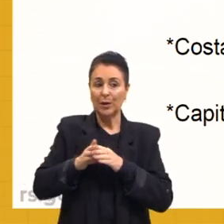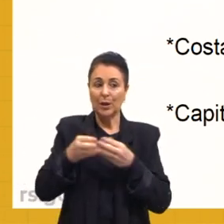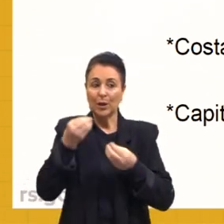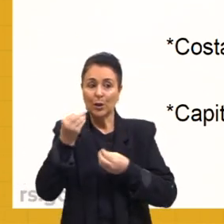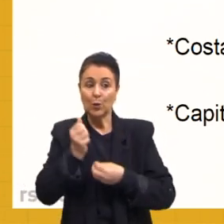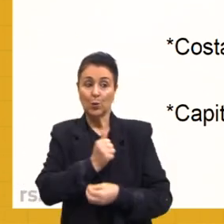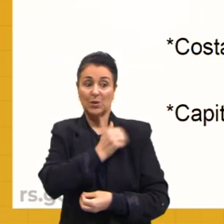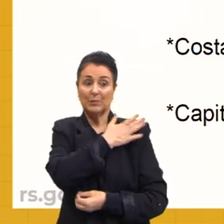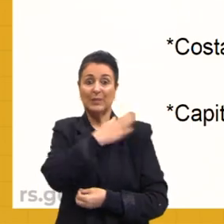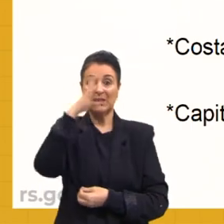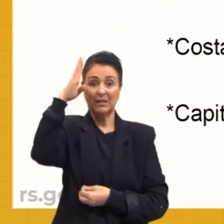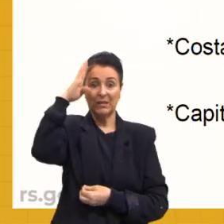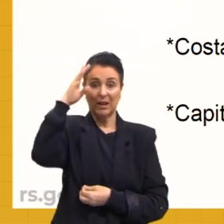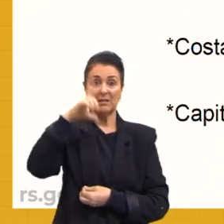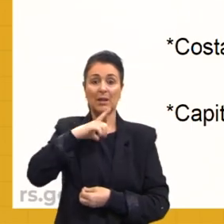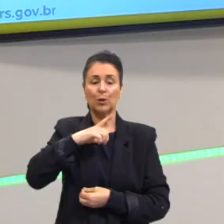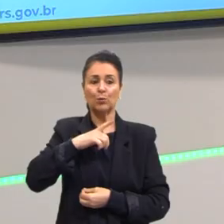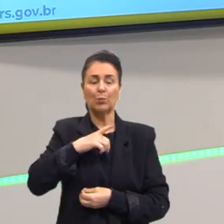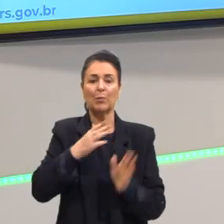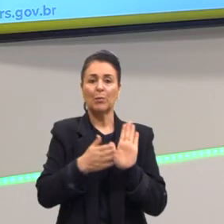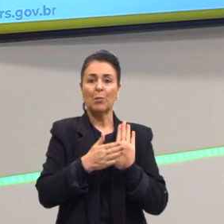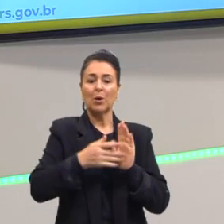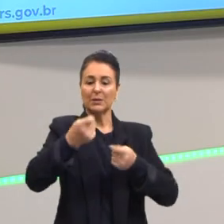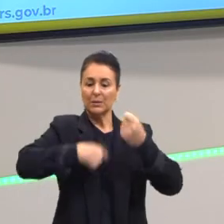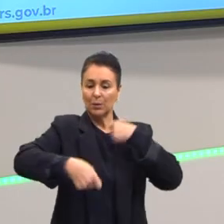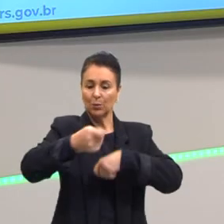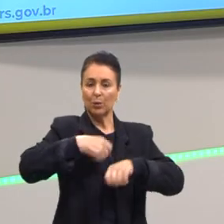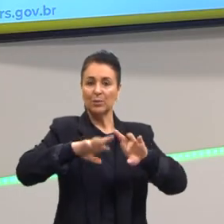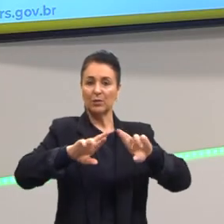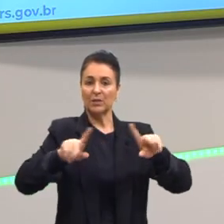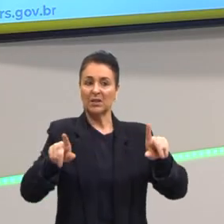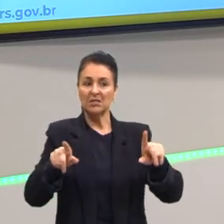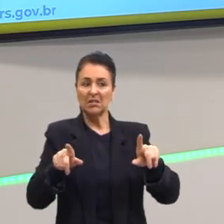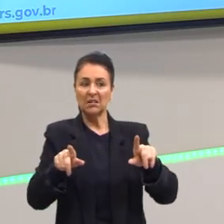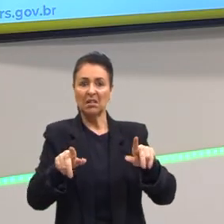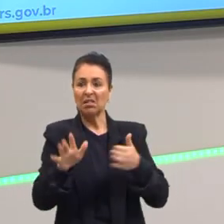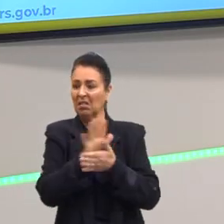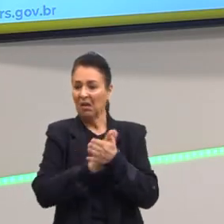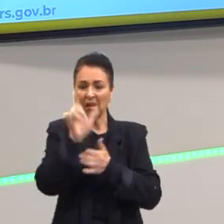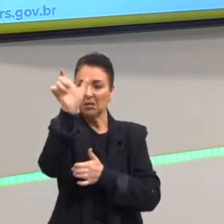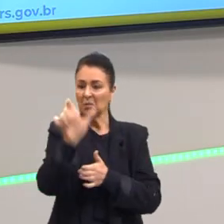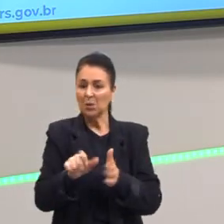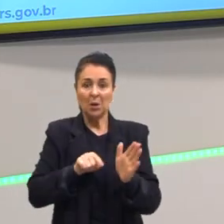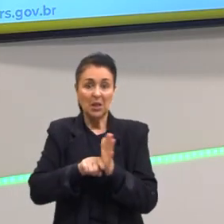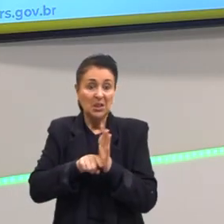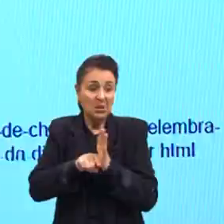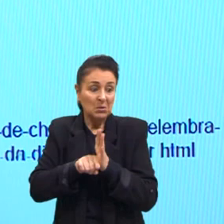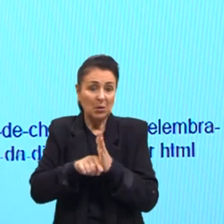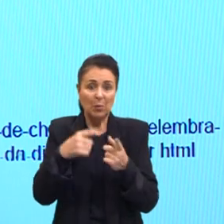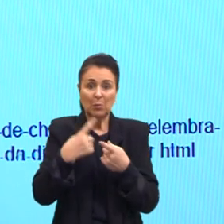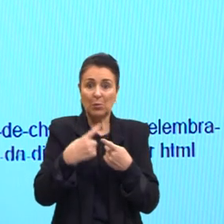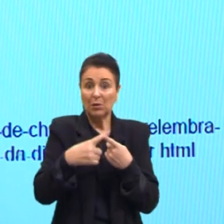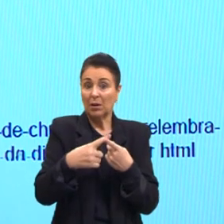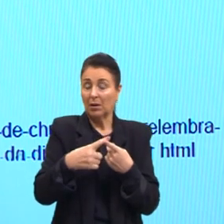militares dão à economia e política no Brasil, ela não é muito questionada, porque é um governo de muita